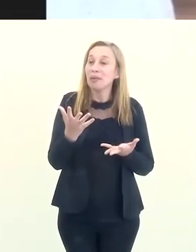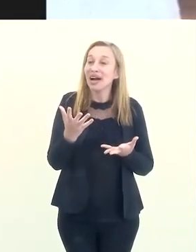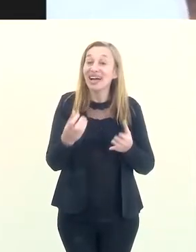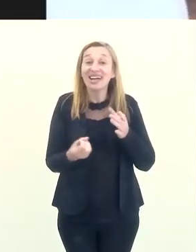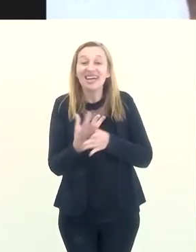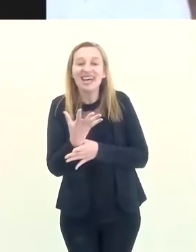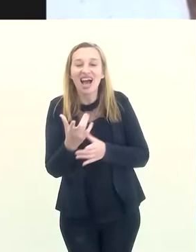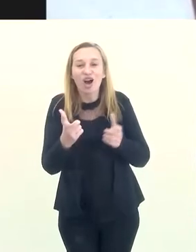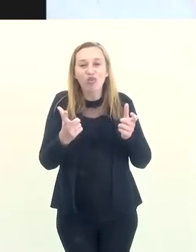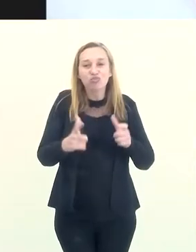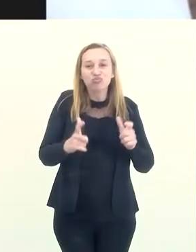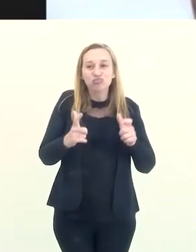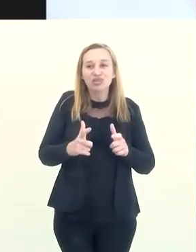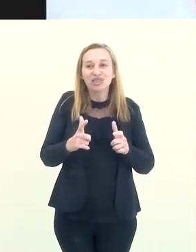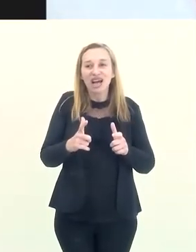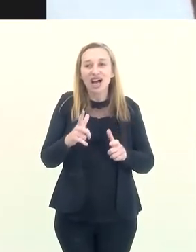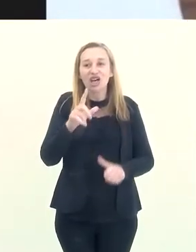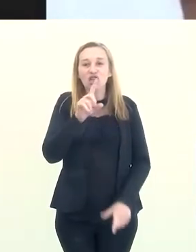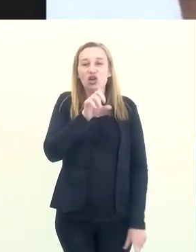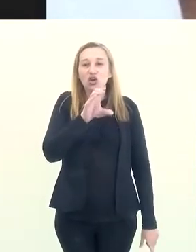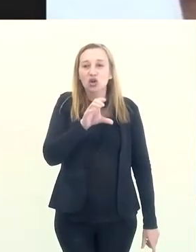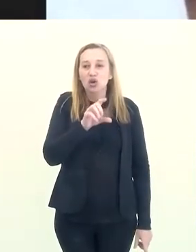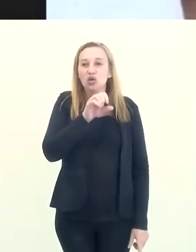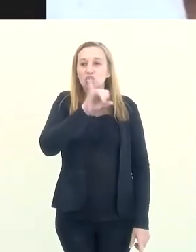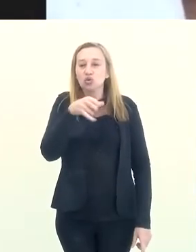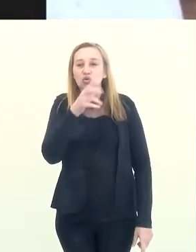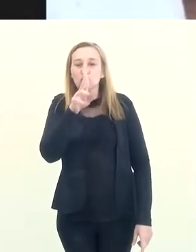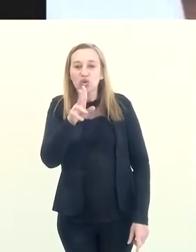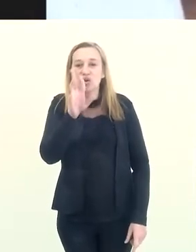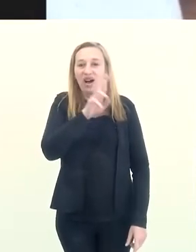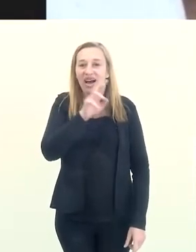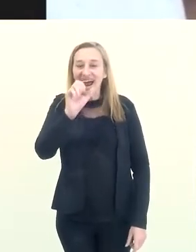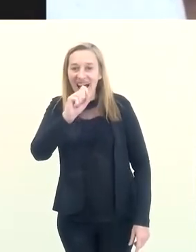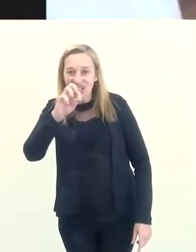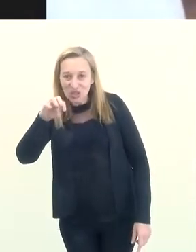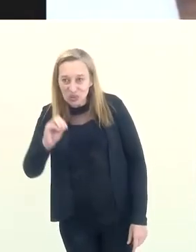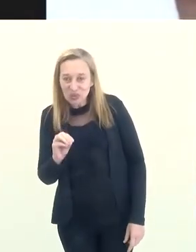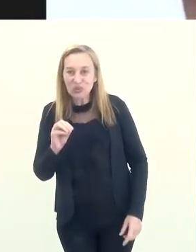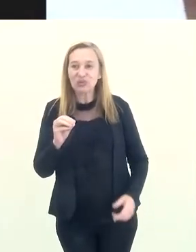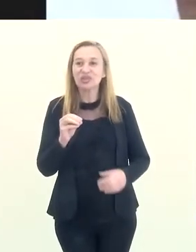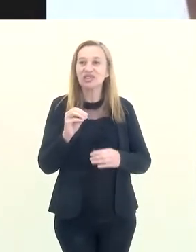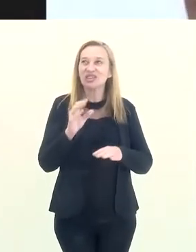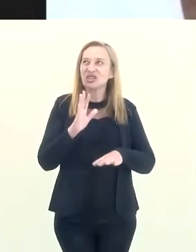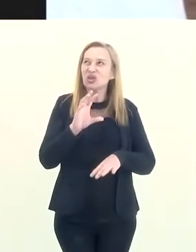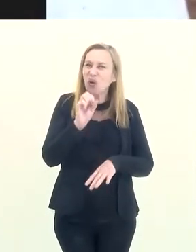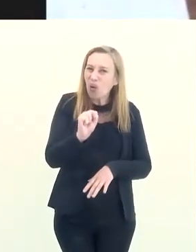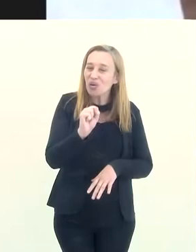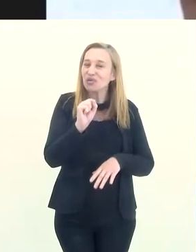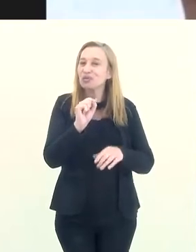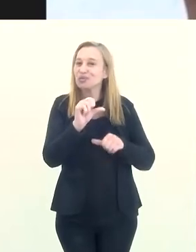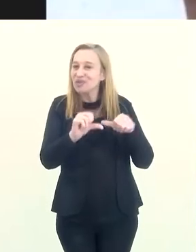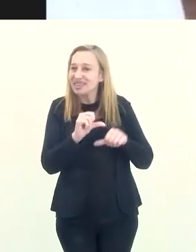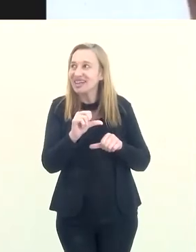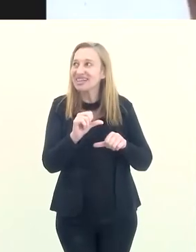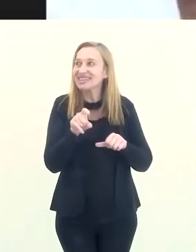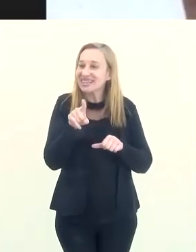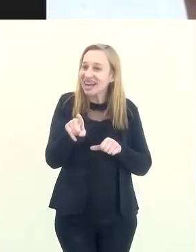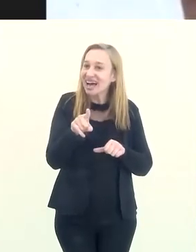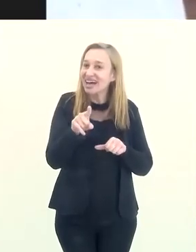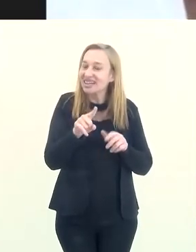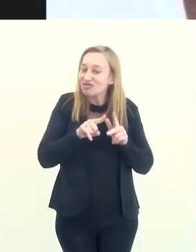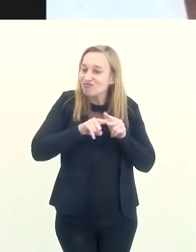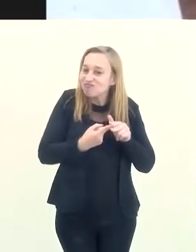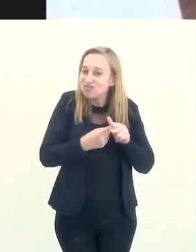criar aquele ambiente jurássico. Na verdade, são talvez umas oito edificações